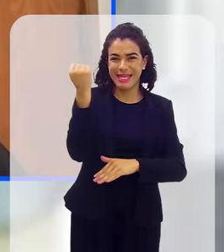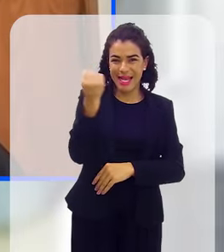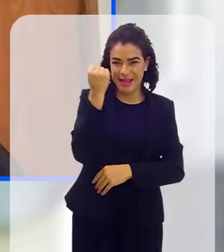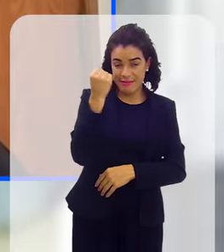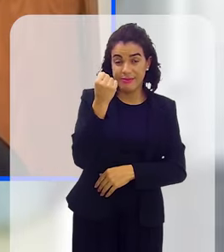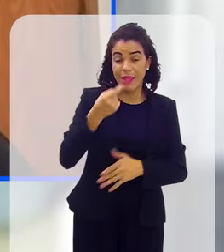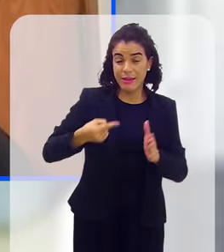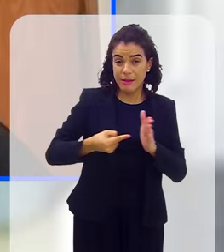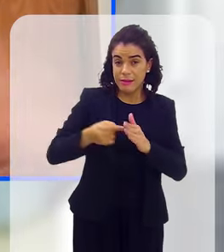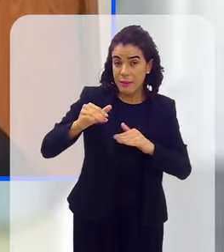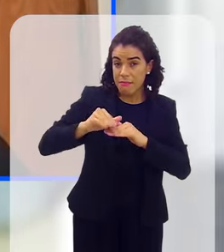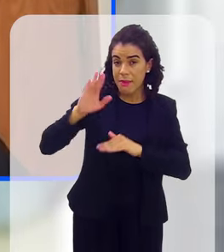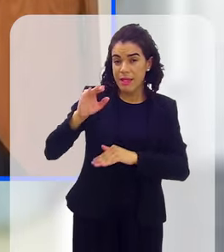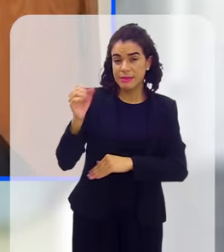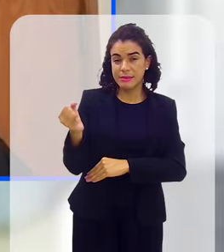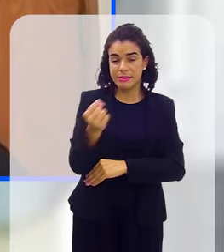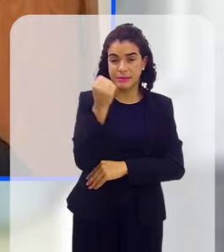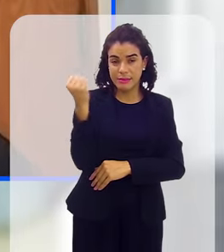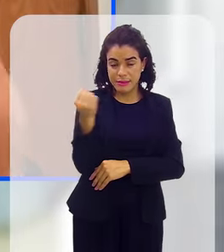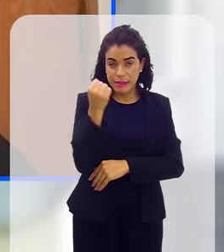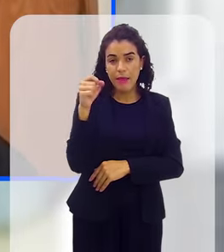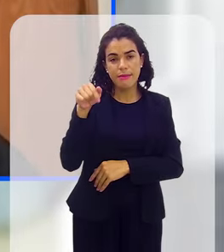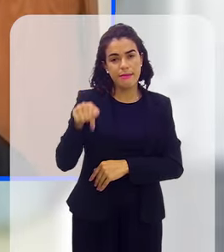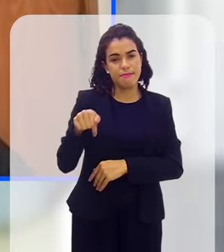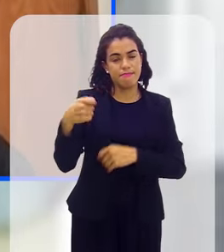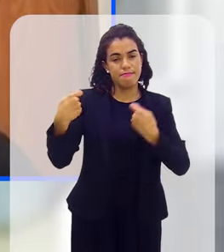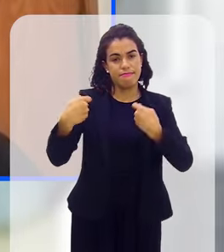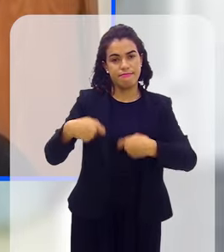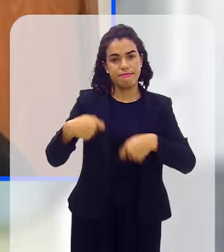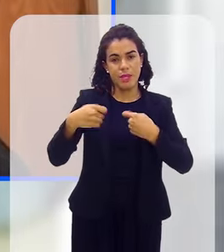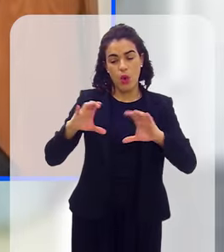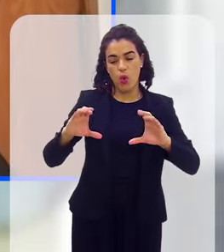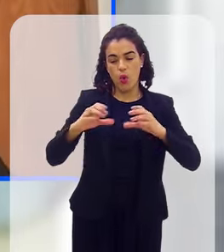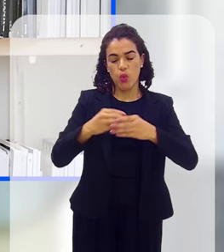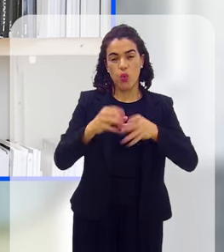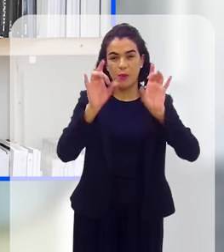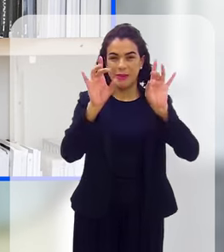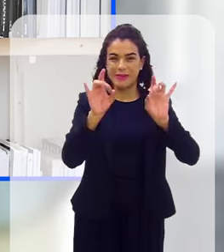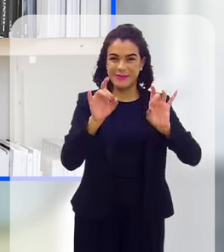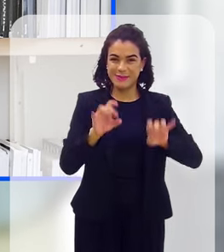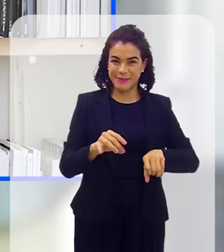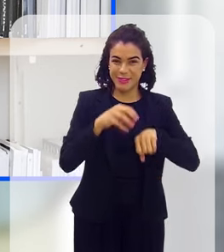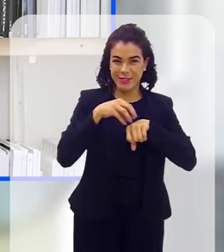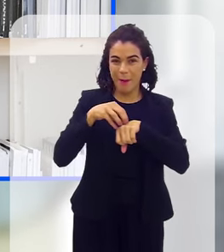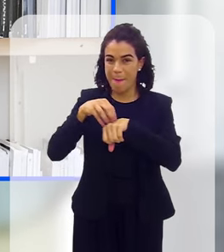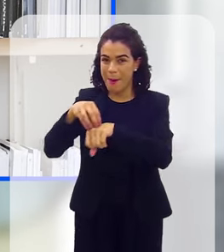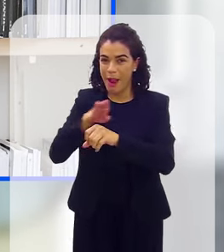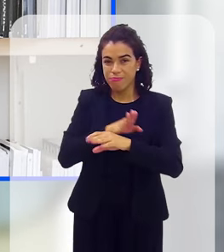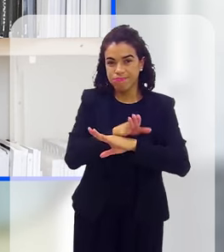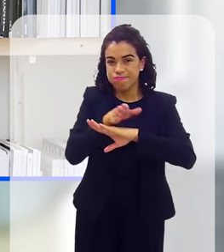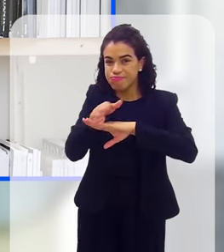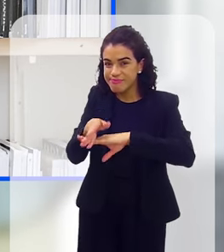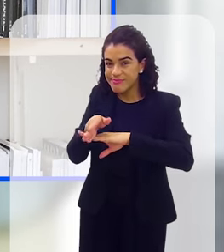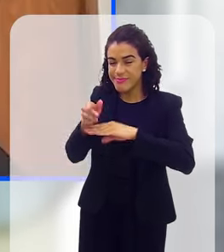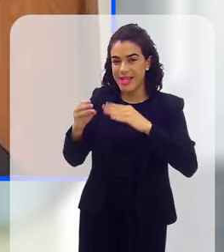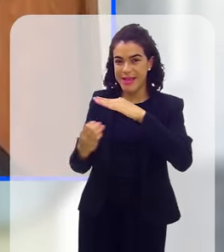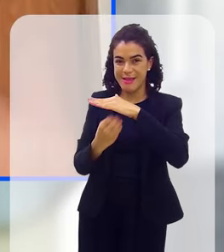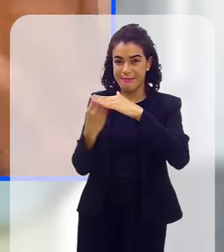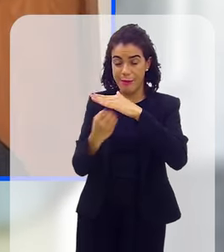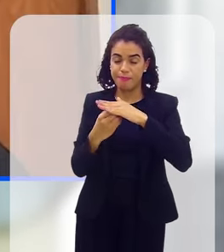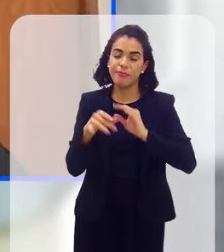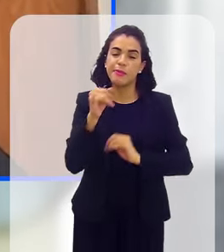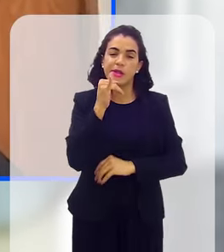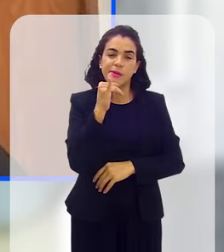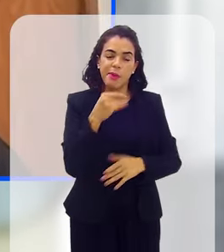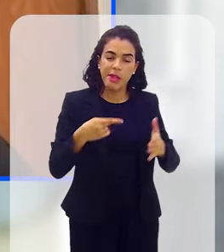periculosas é que são alvo de tratamento pelo Grupo Especial de Fiscalização Móvel. As denúncias mais leves,